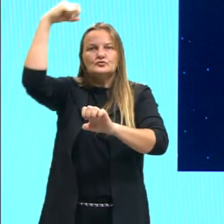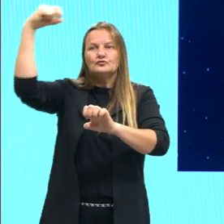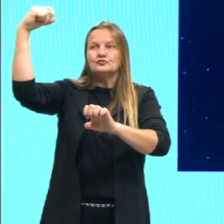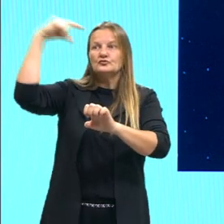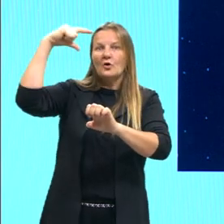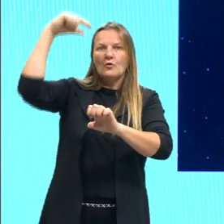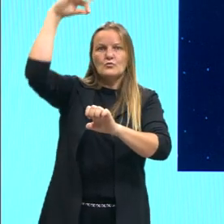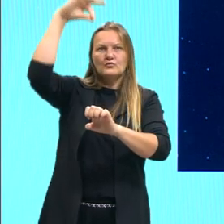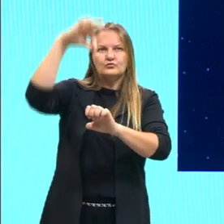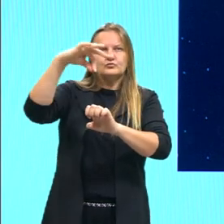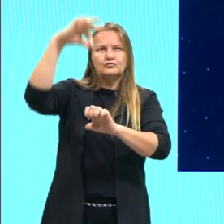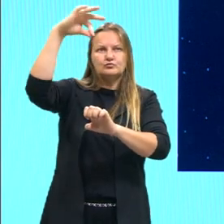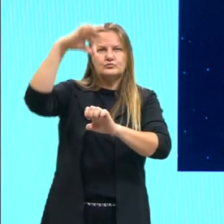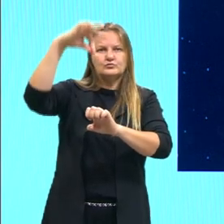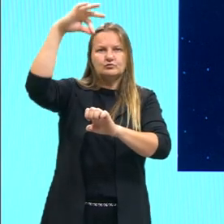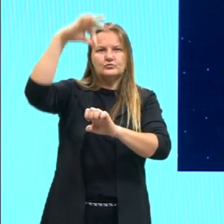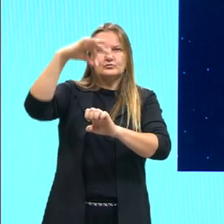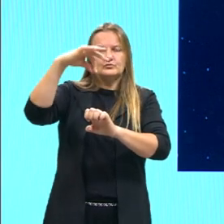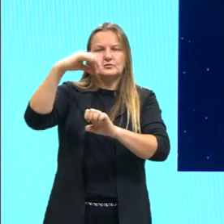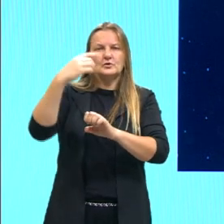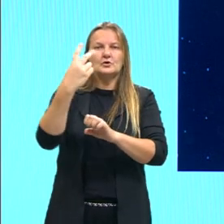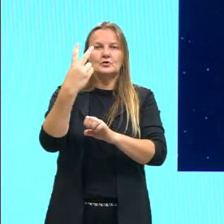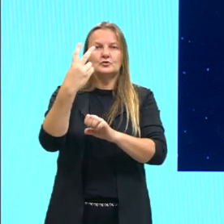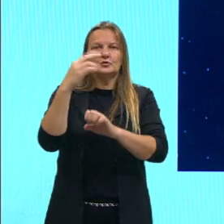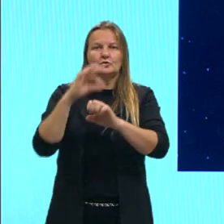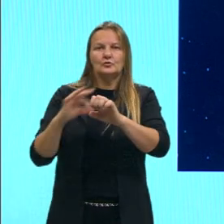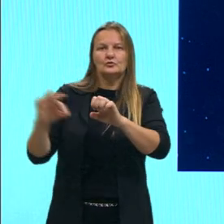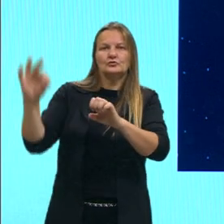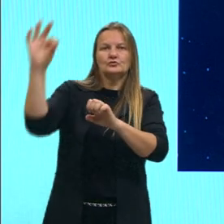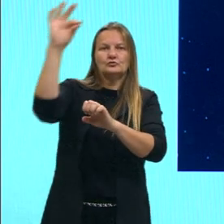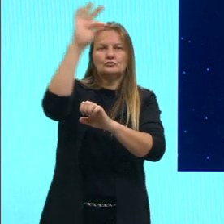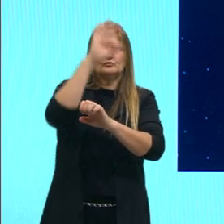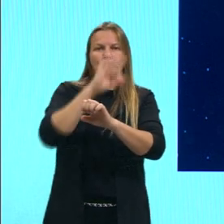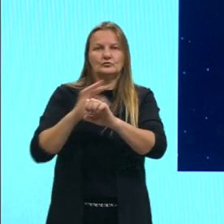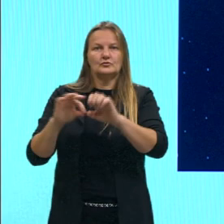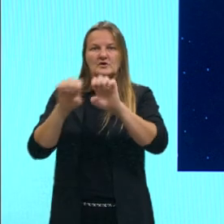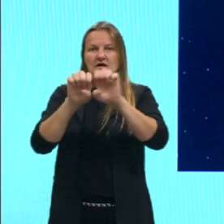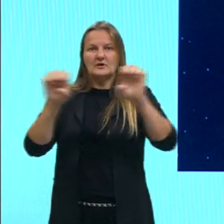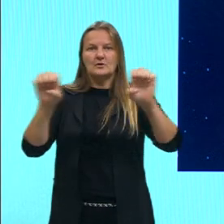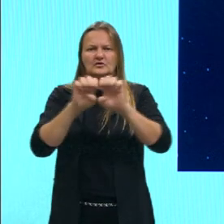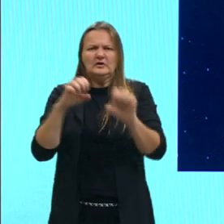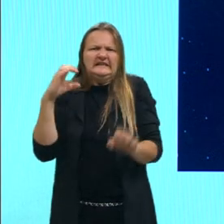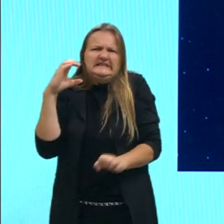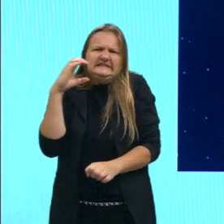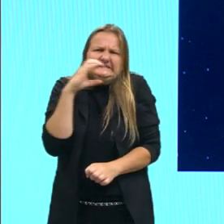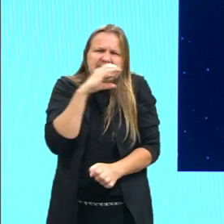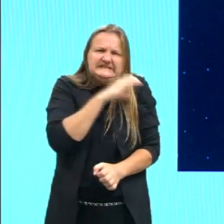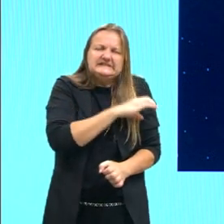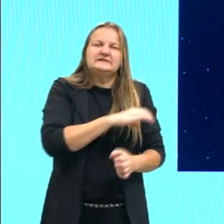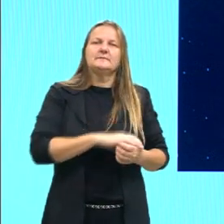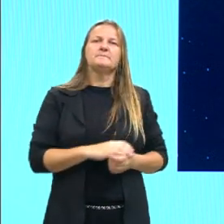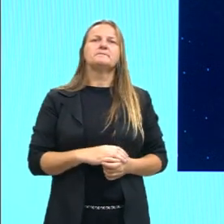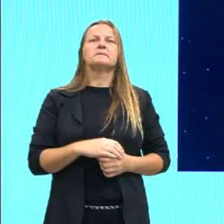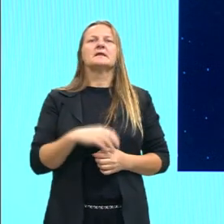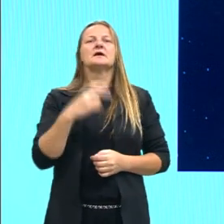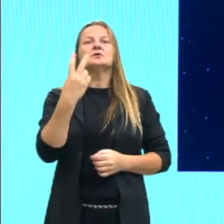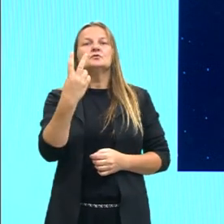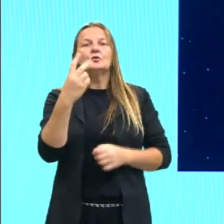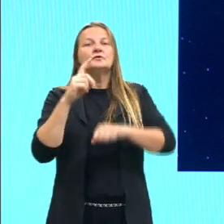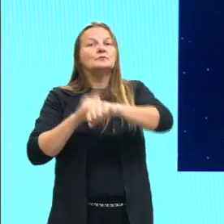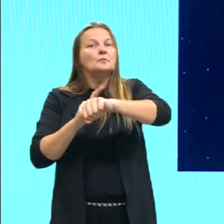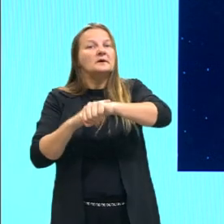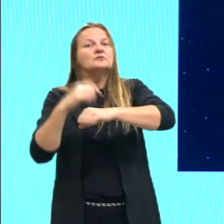passa duas vezes no ano, né, com um ângulo de 90 graus, o Equador vai ser super quente. E duas vezes no ano,